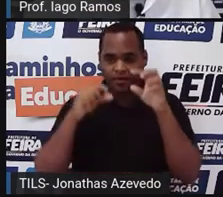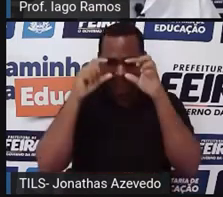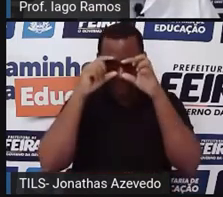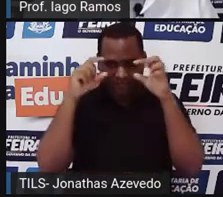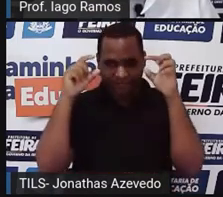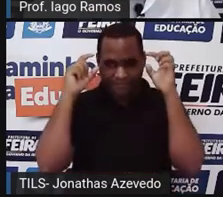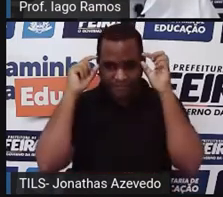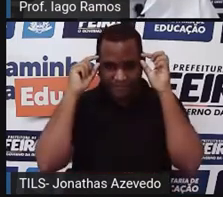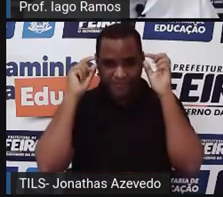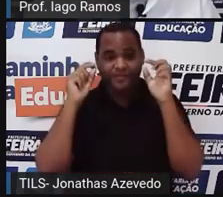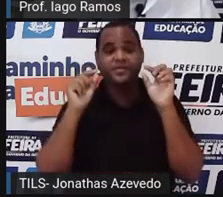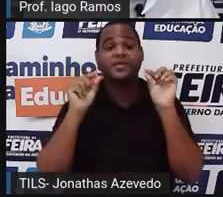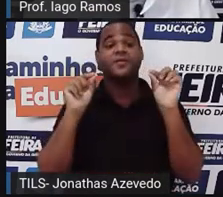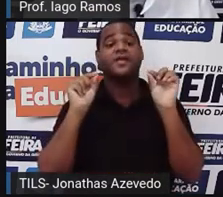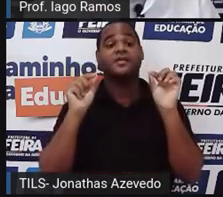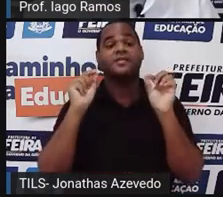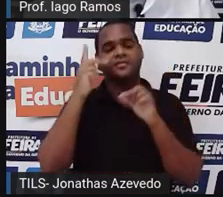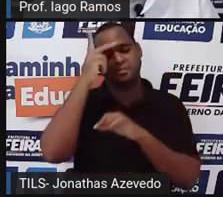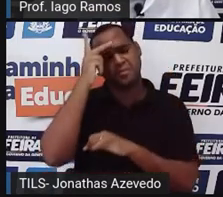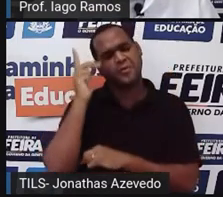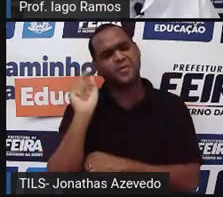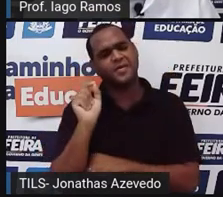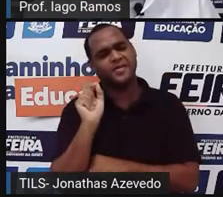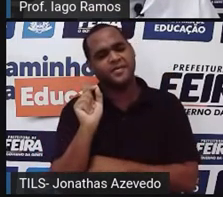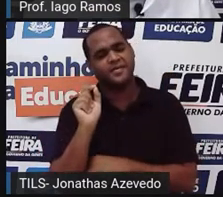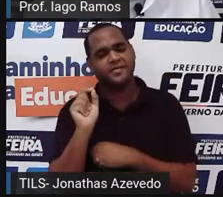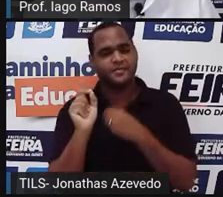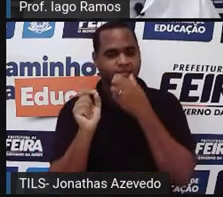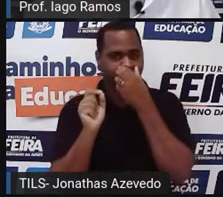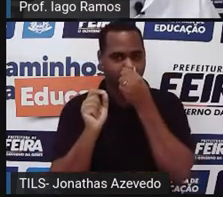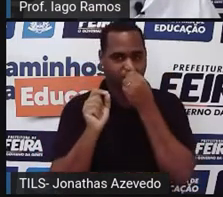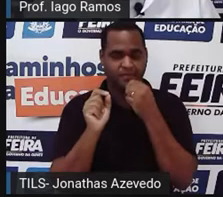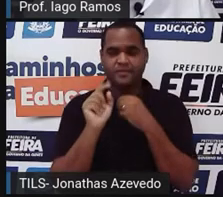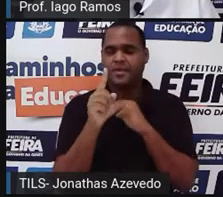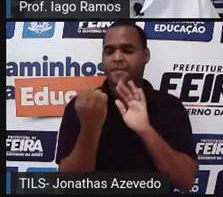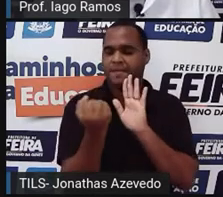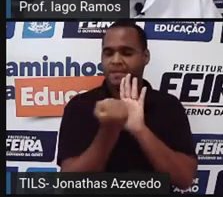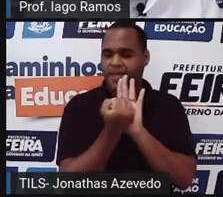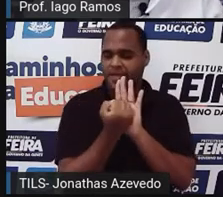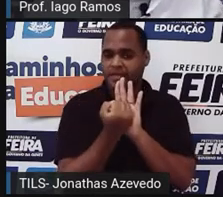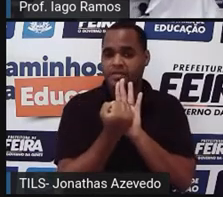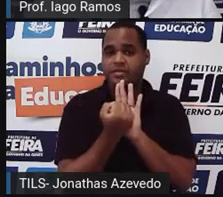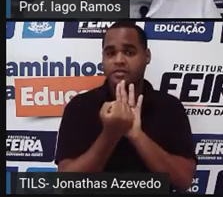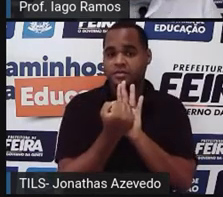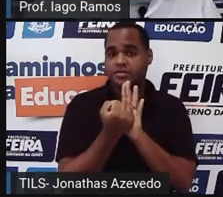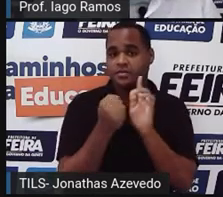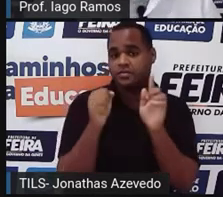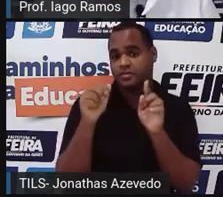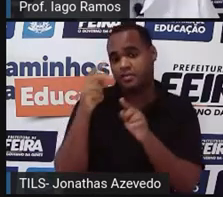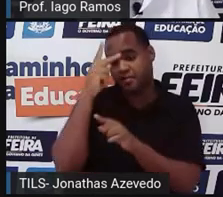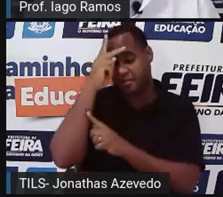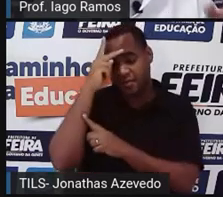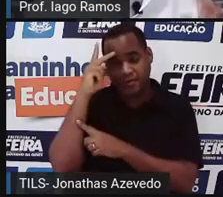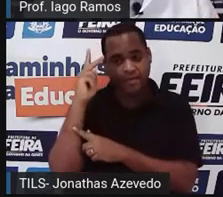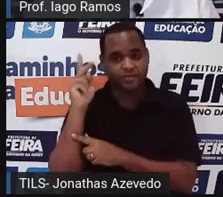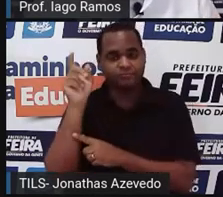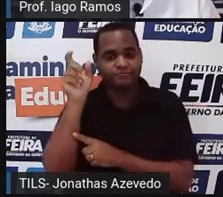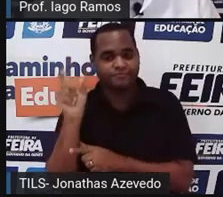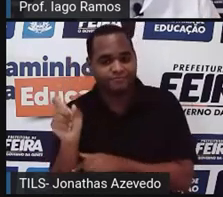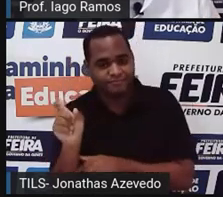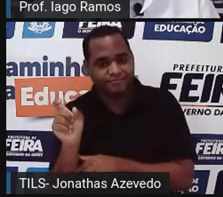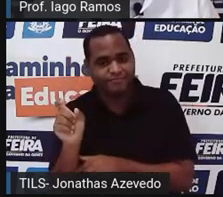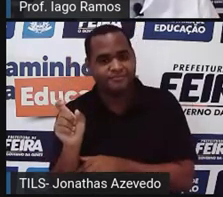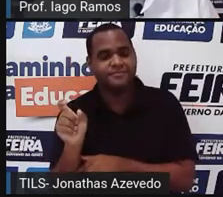que pessoa é essa? Ou melhor, o que é que tem a ver a logomarca com essa